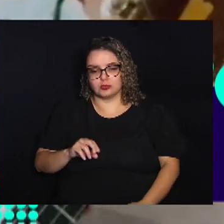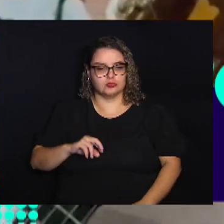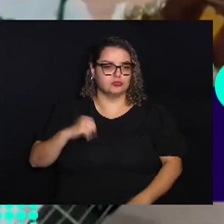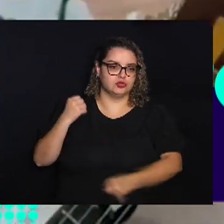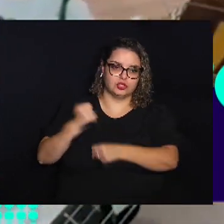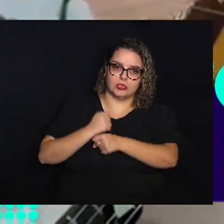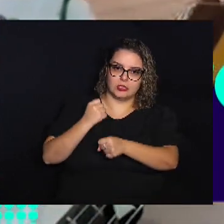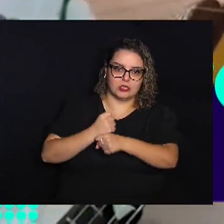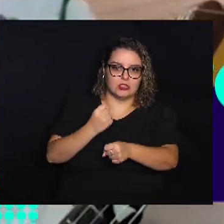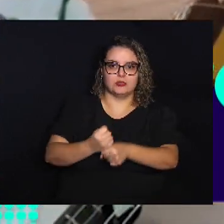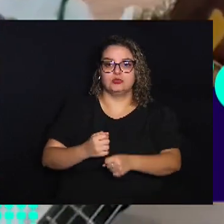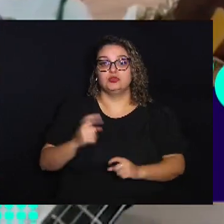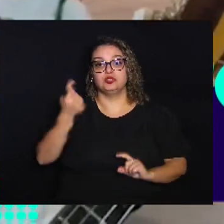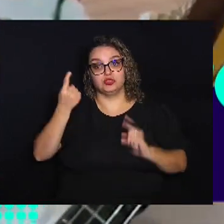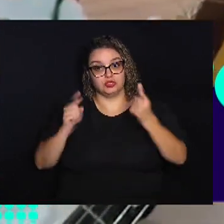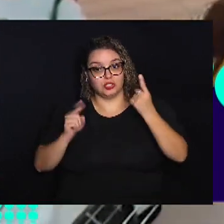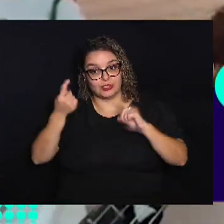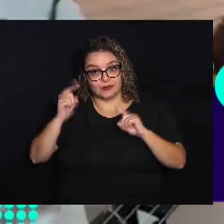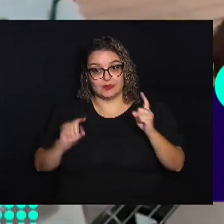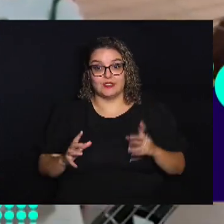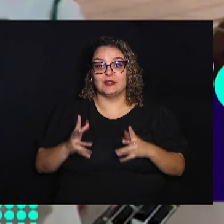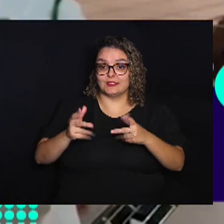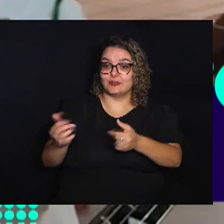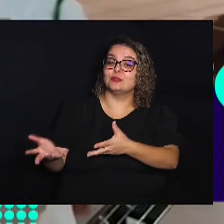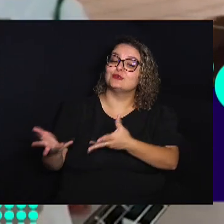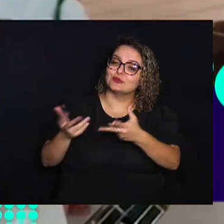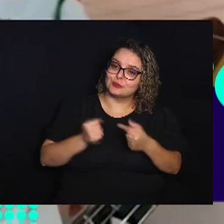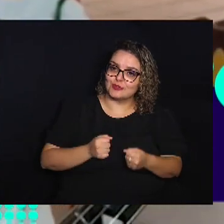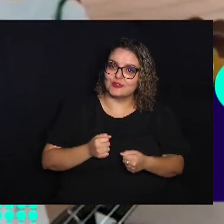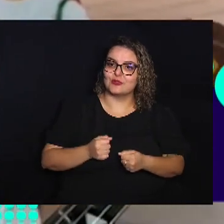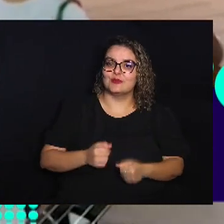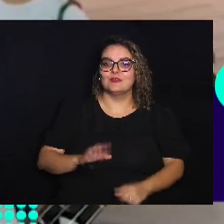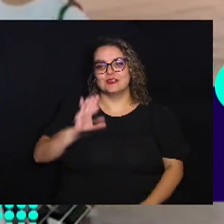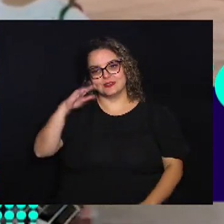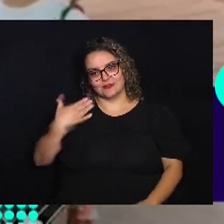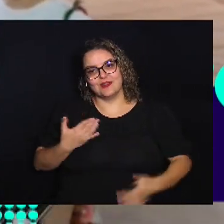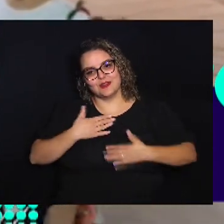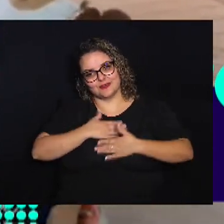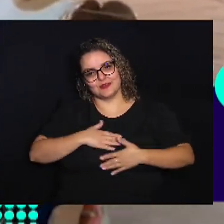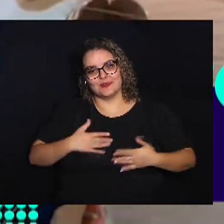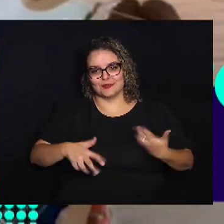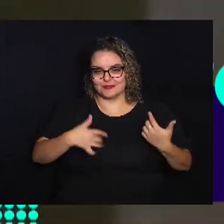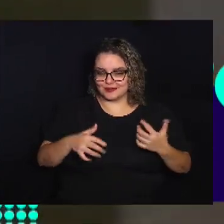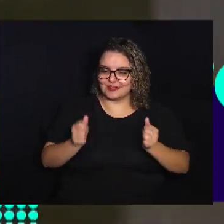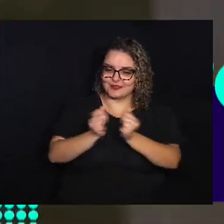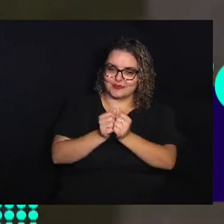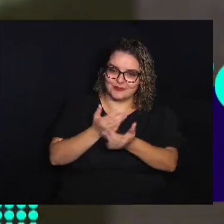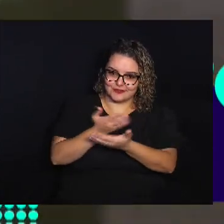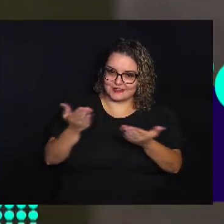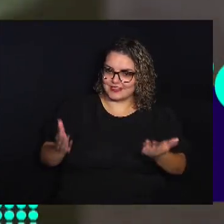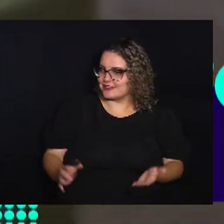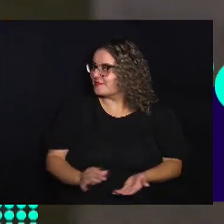De carnaval Então estão todos convidados E vai ser uma honra E um prazer Tocar e estar com vocês